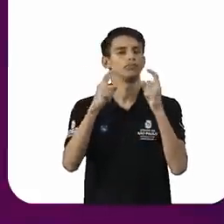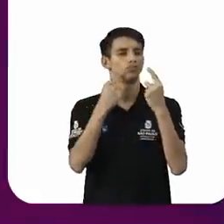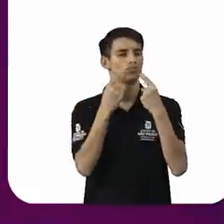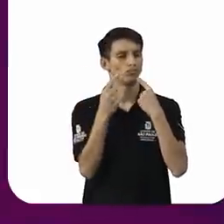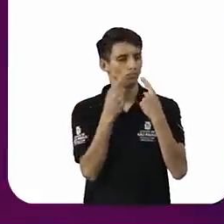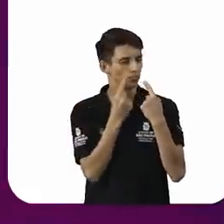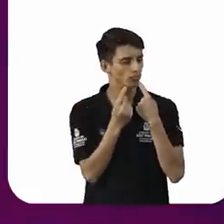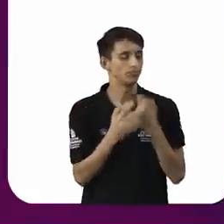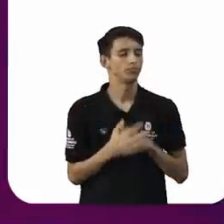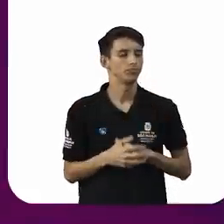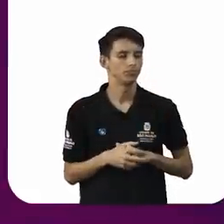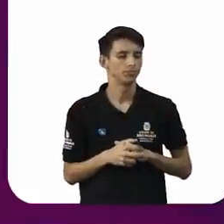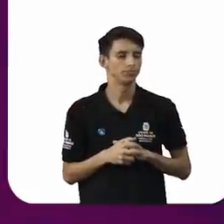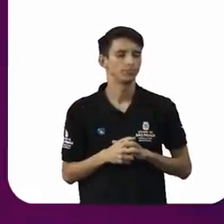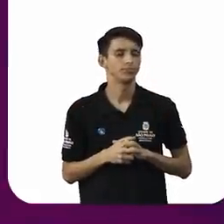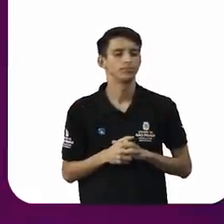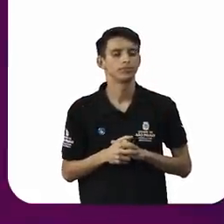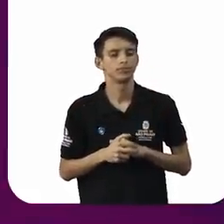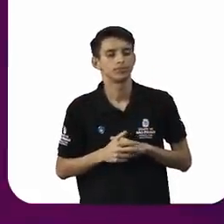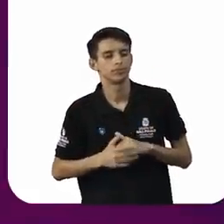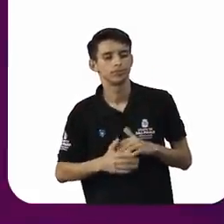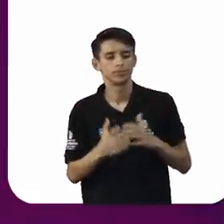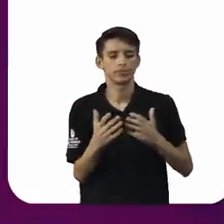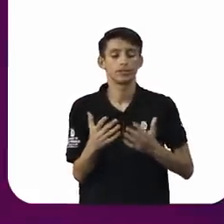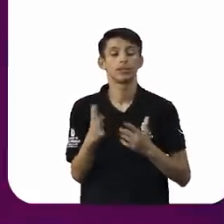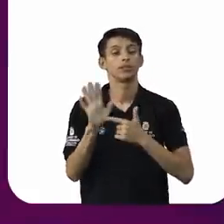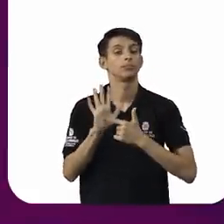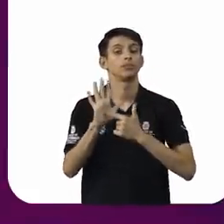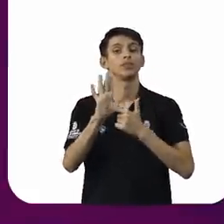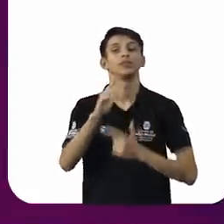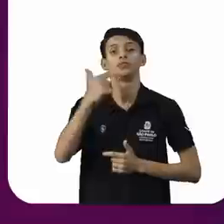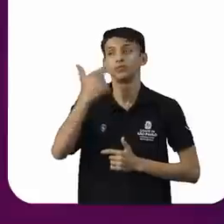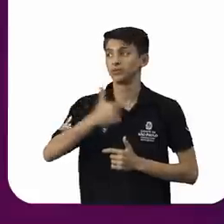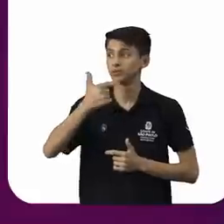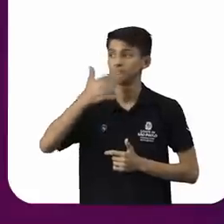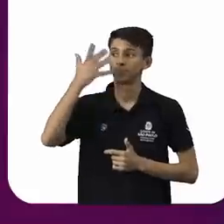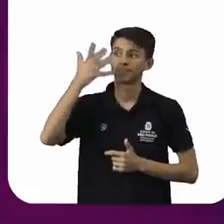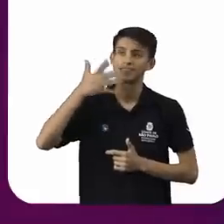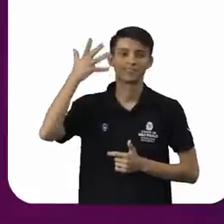Muito obrigada. Vou apresentar agora o nosso segundo palestrante,